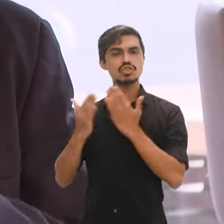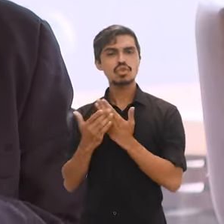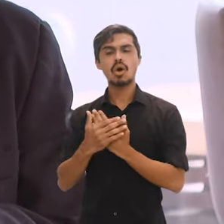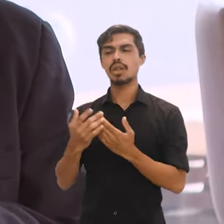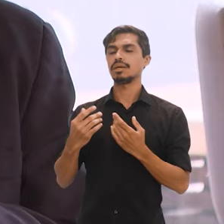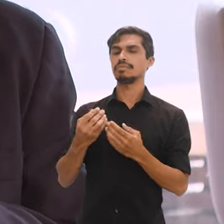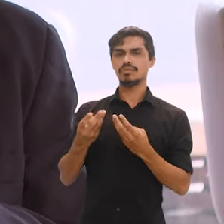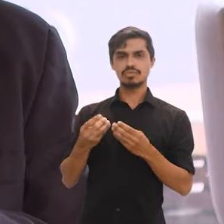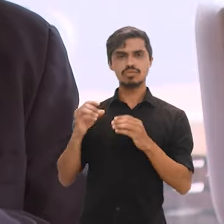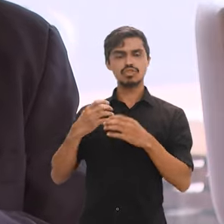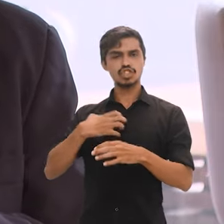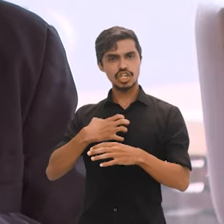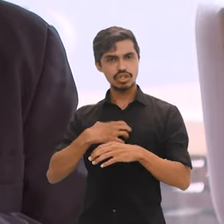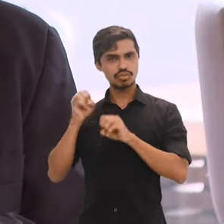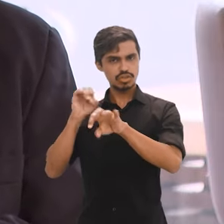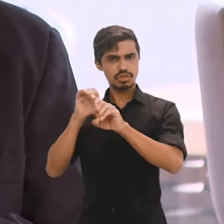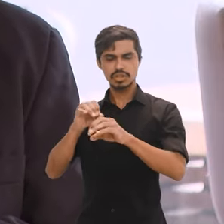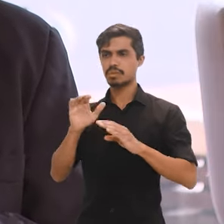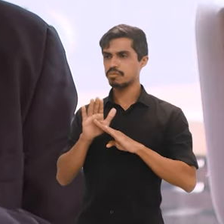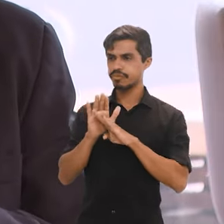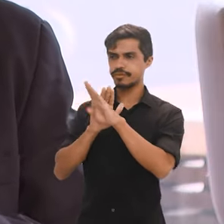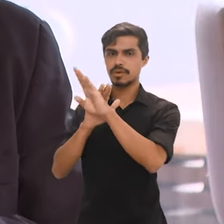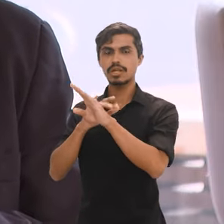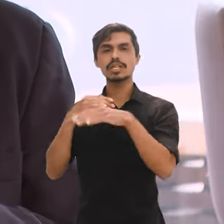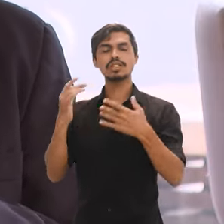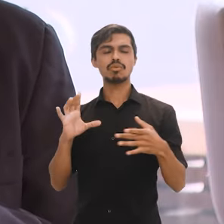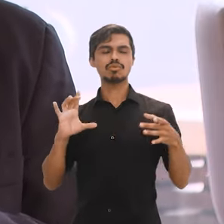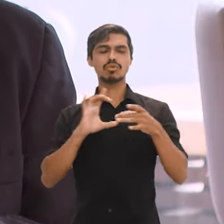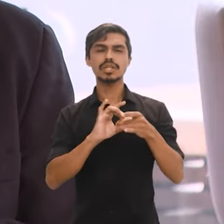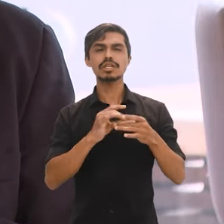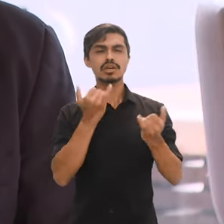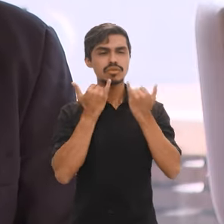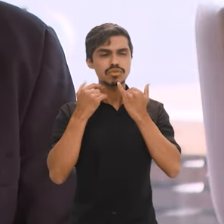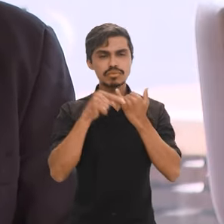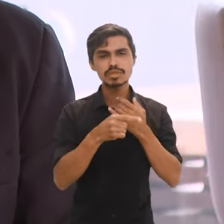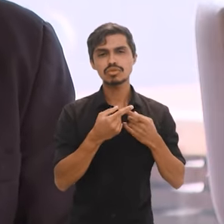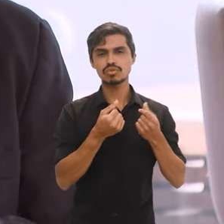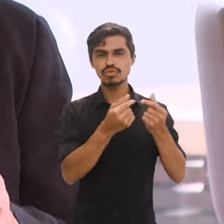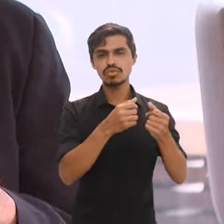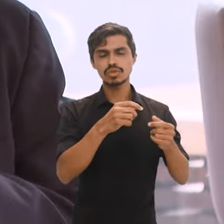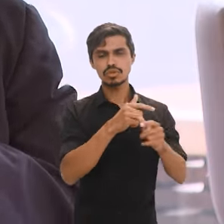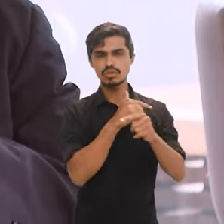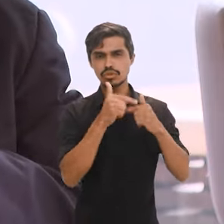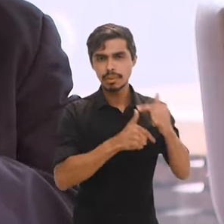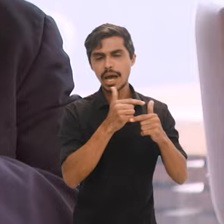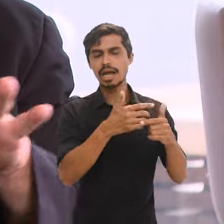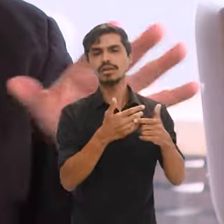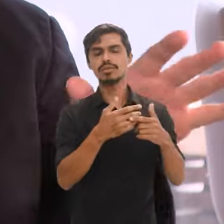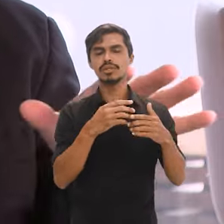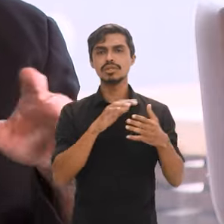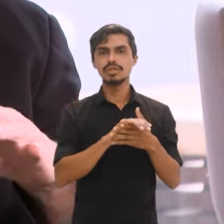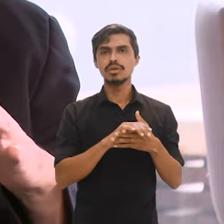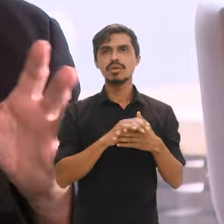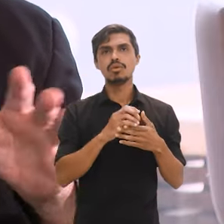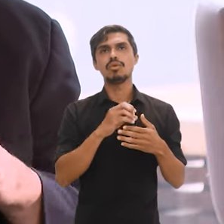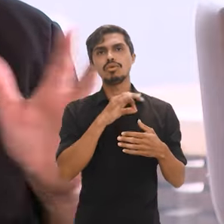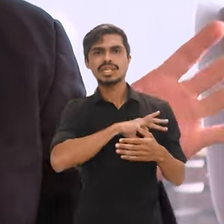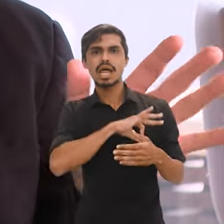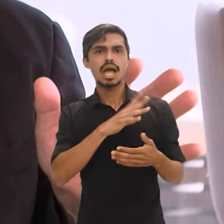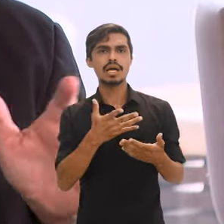isso significa que tem uma melhora também do ponto de vista da ocupação, do emprego, da renda ou são algo